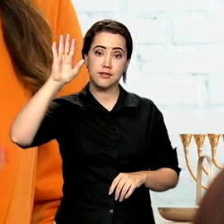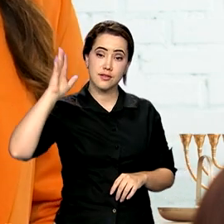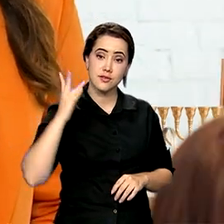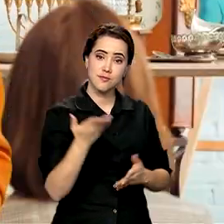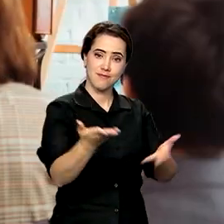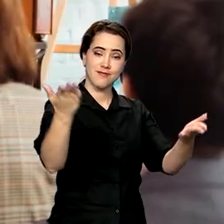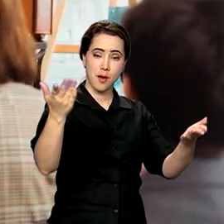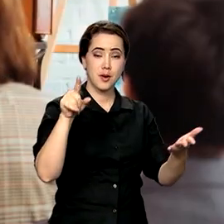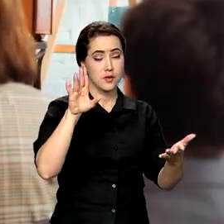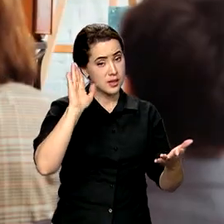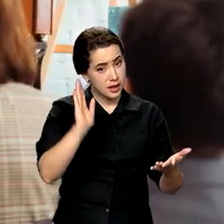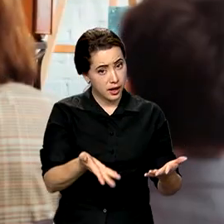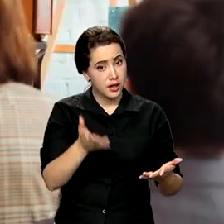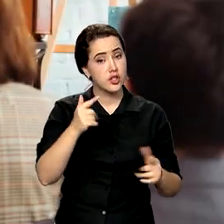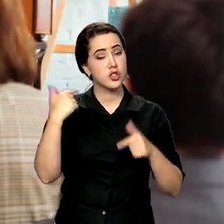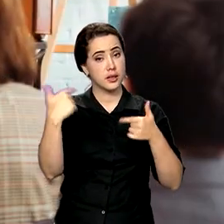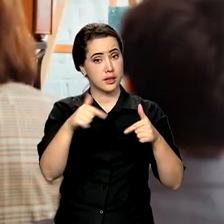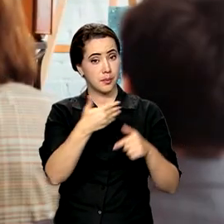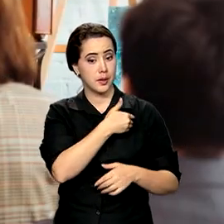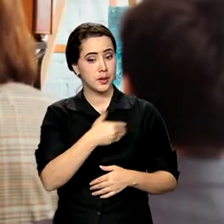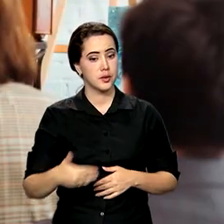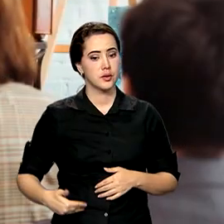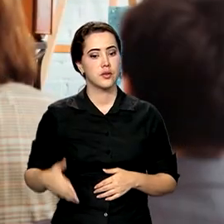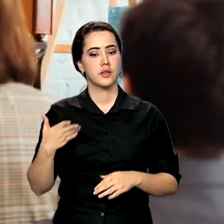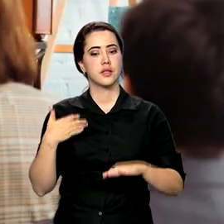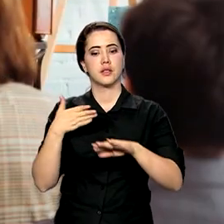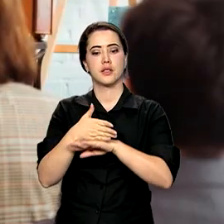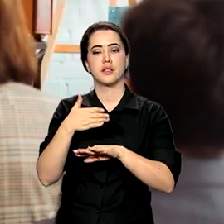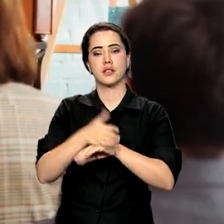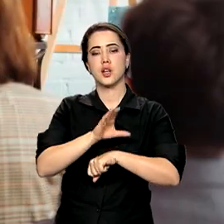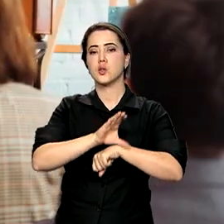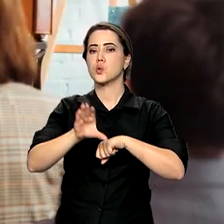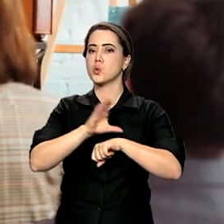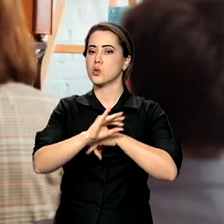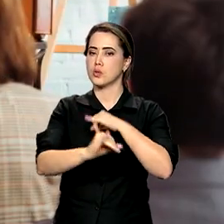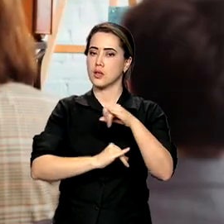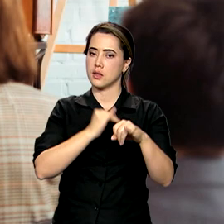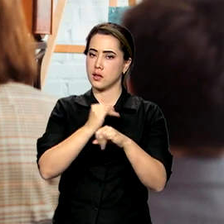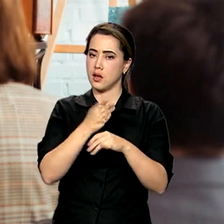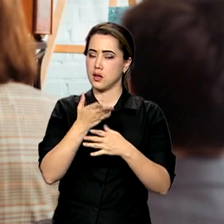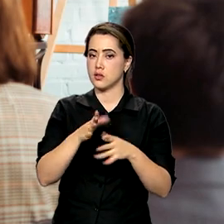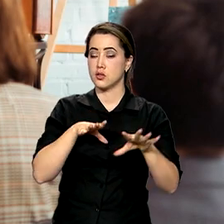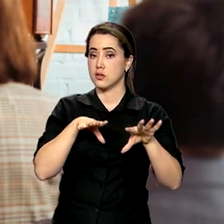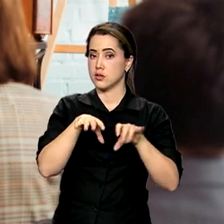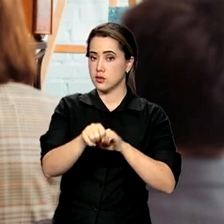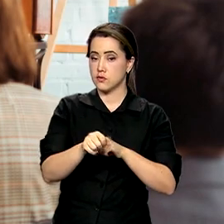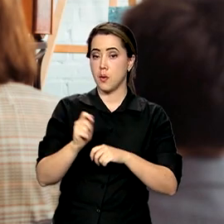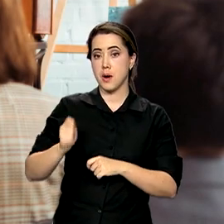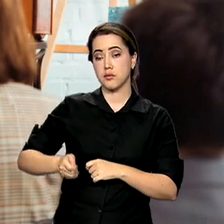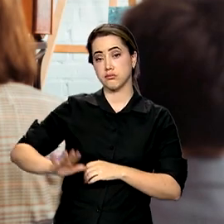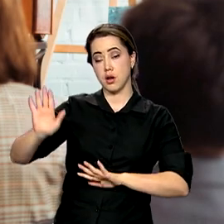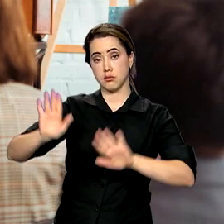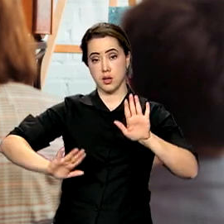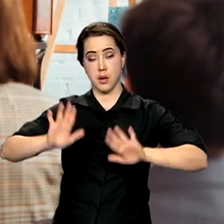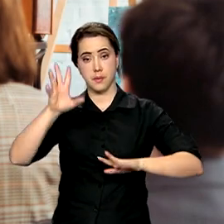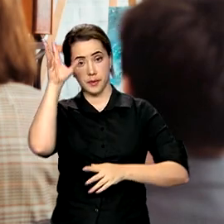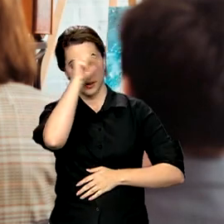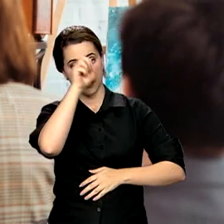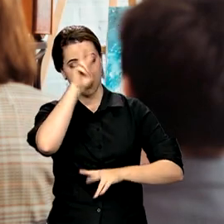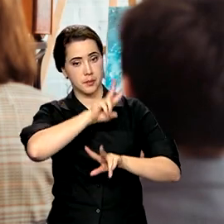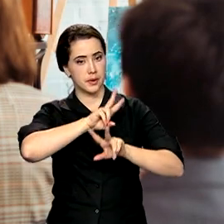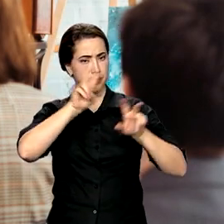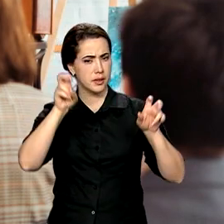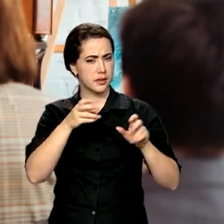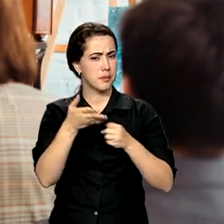para você que já é servidor público acessar esse curso online de formação de pregoeiros e aprender os conceitos